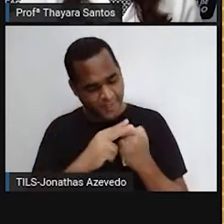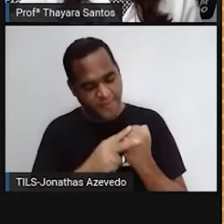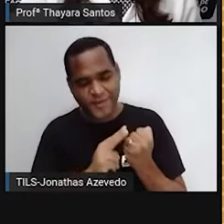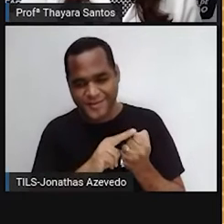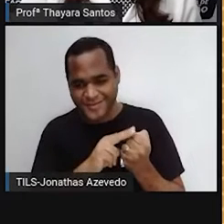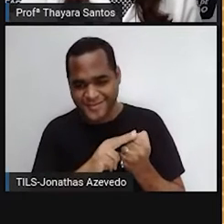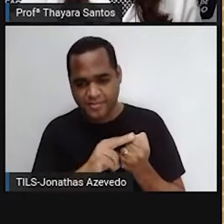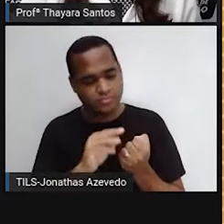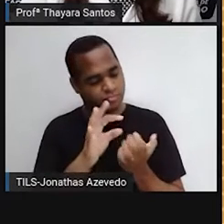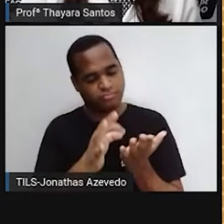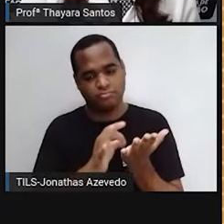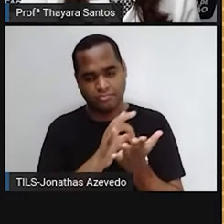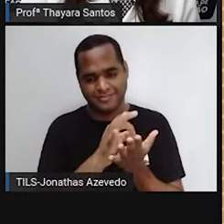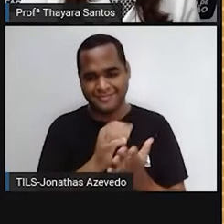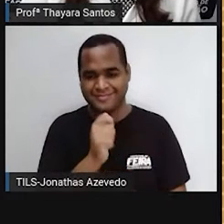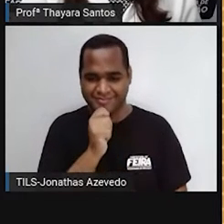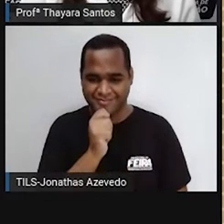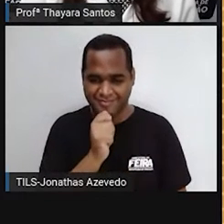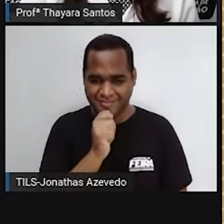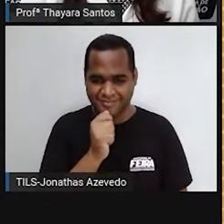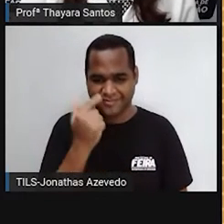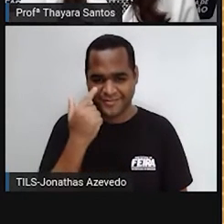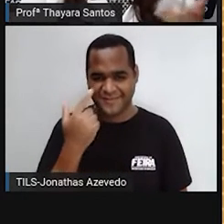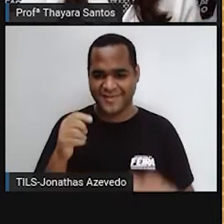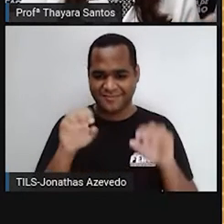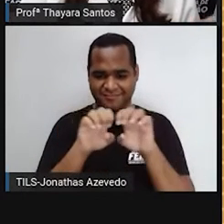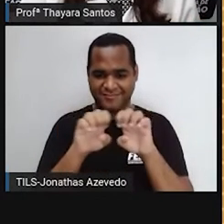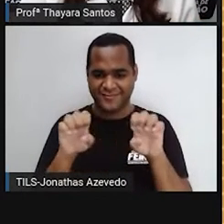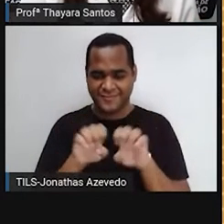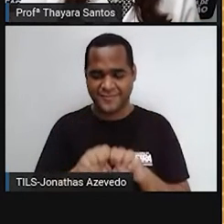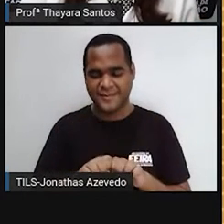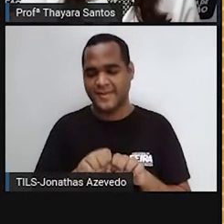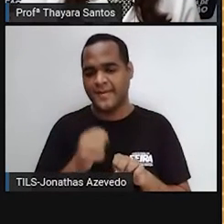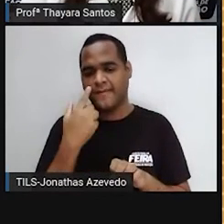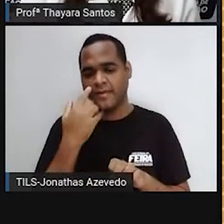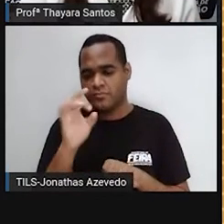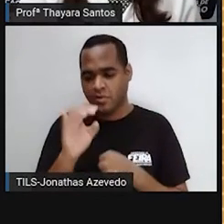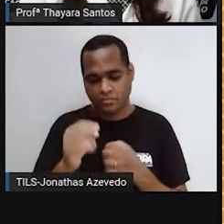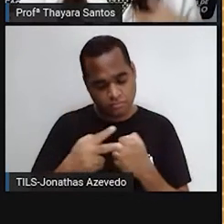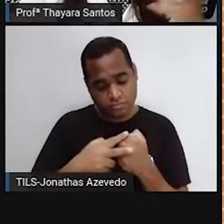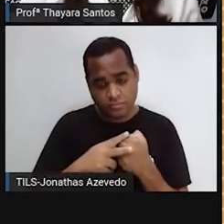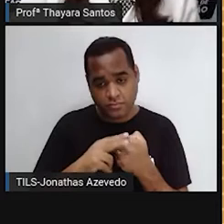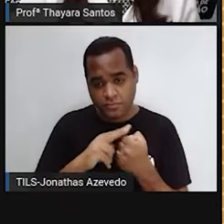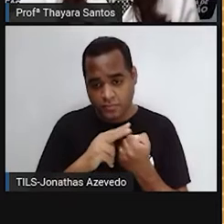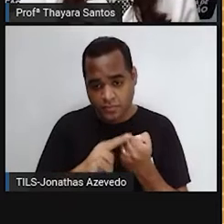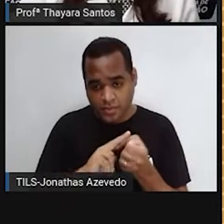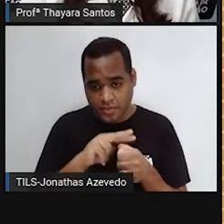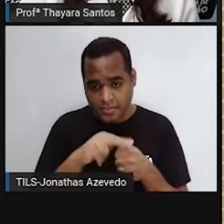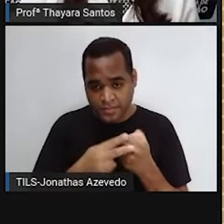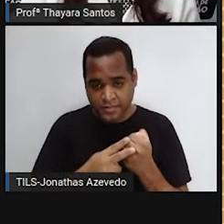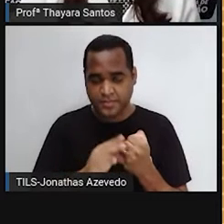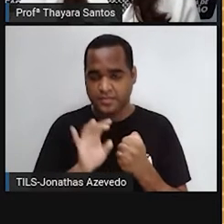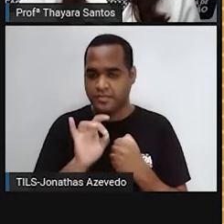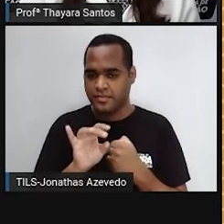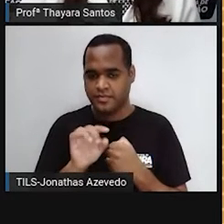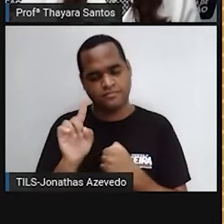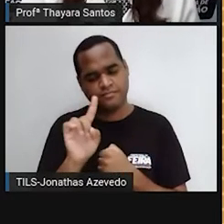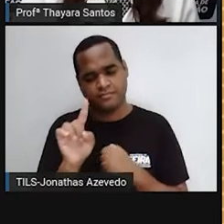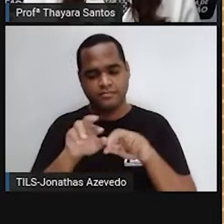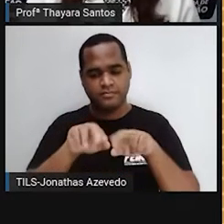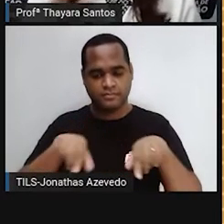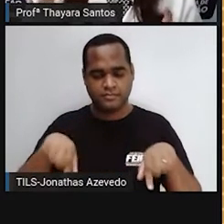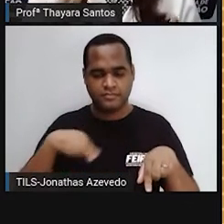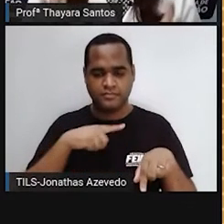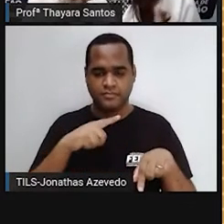Coloquei aí pra vocês um exemplo da estrutura de um vírus, né? Porque não tem só um tipo de vírus também. Existem vários tipos de vírus. E